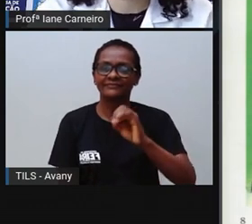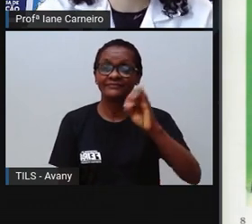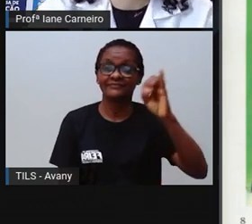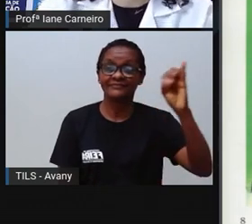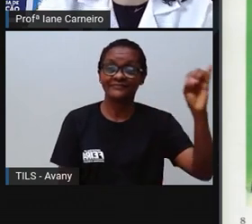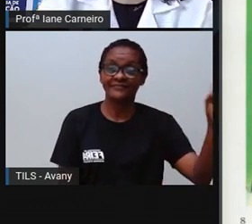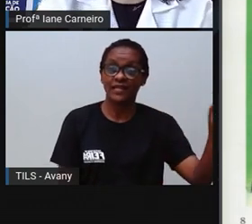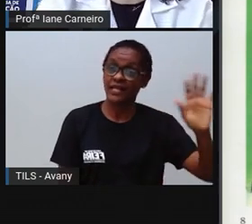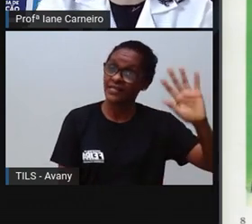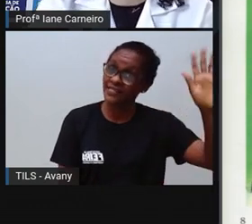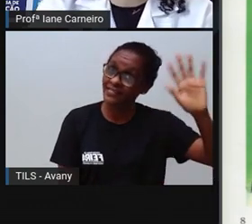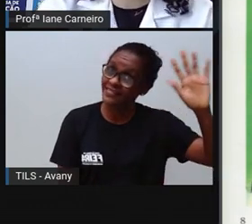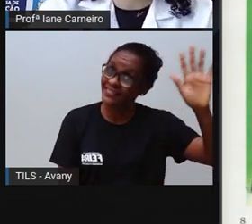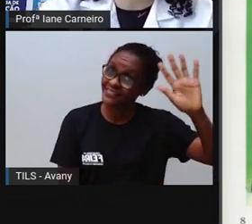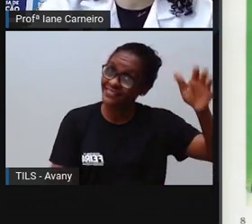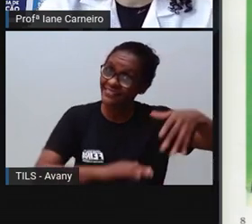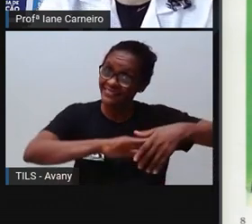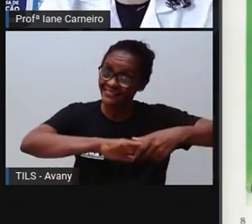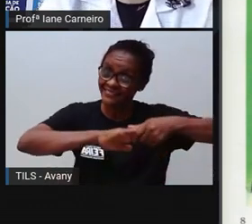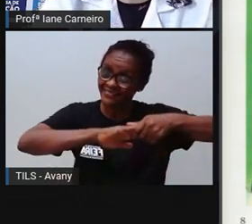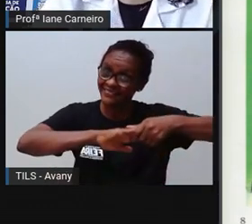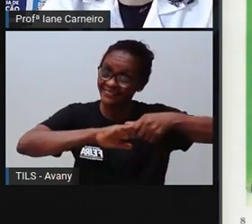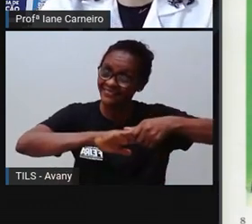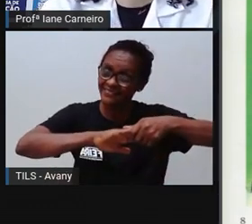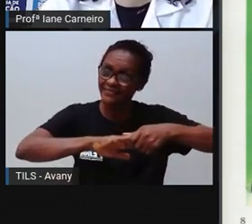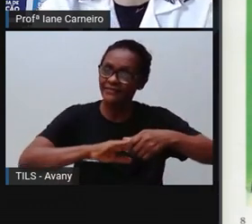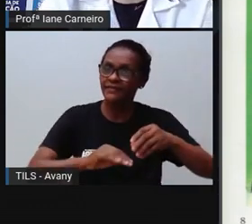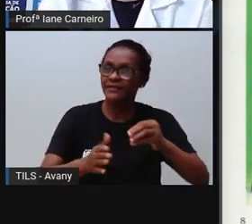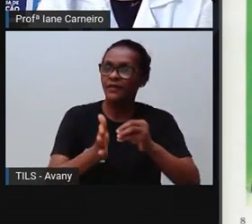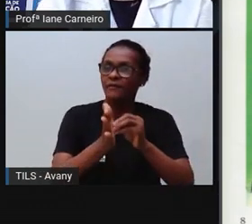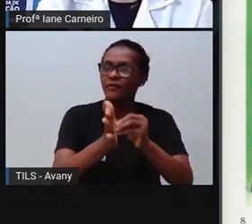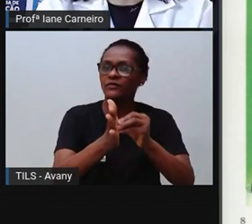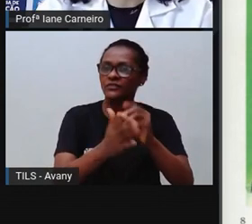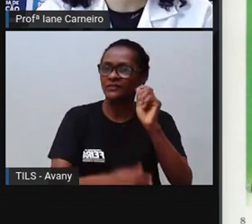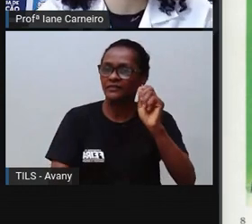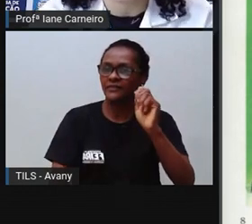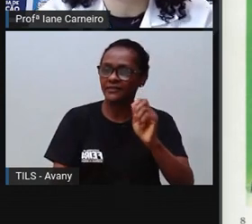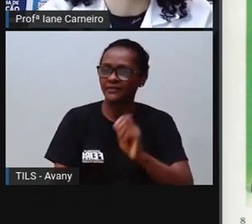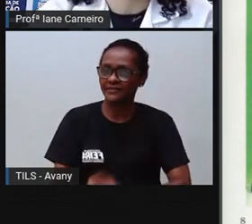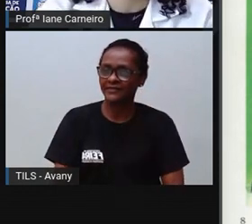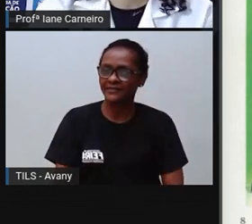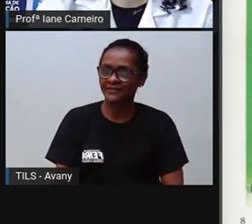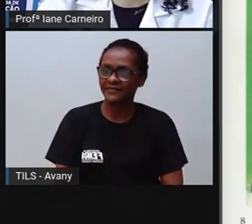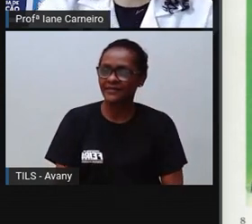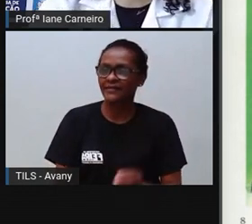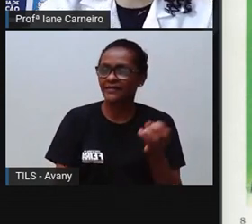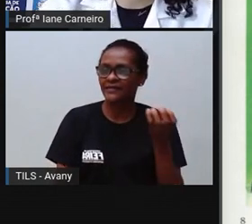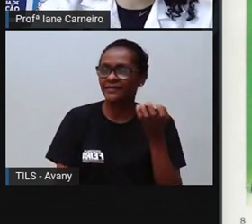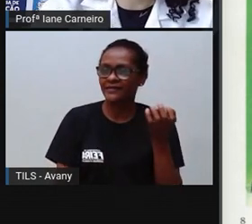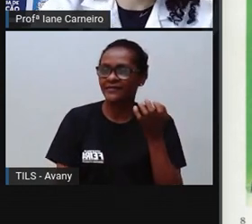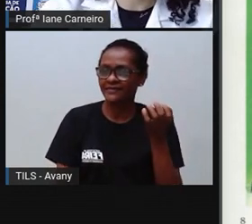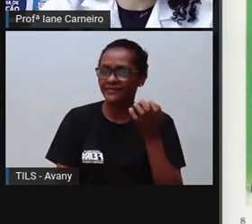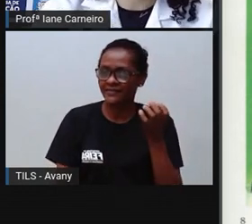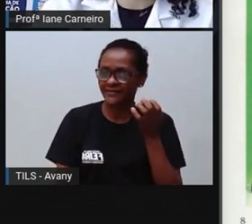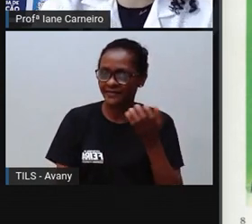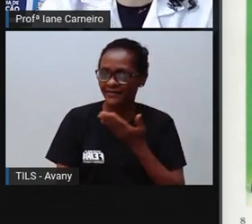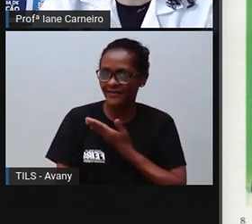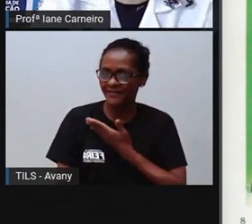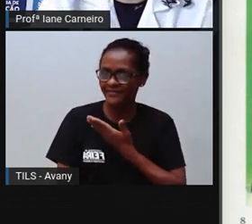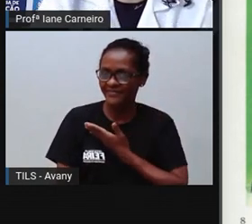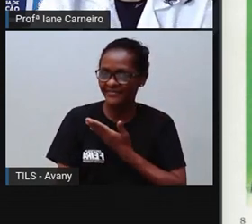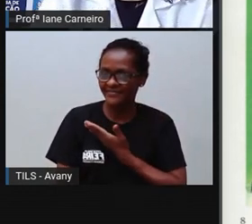Acenar ou apertar a mão de alguém mostra que tu queres ser amigável. Tenta fazer isso agora.